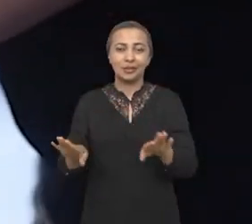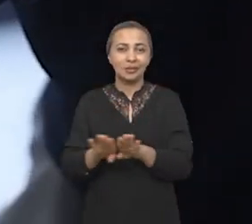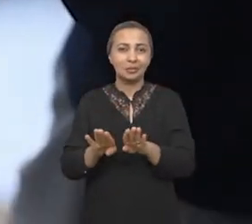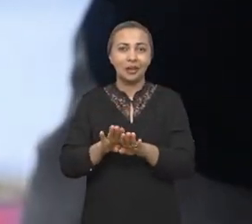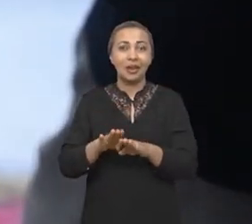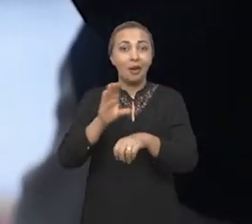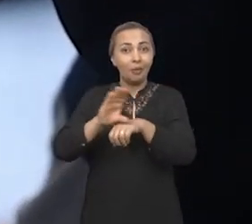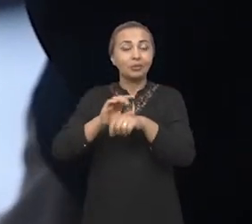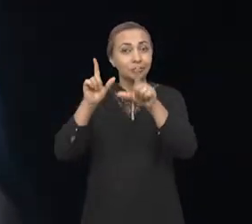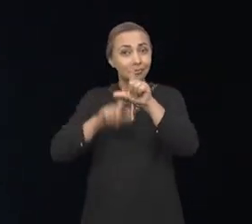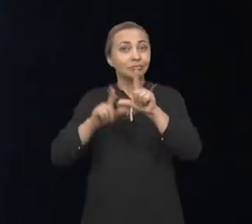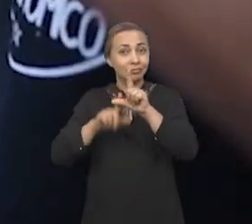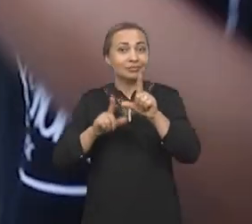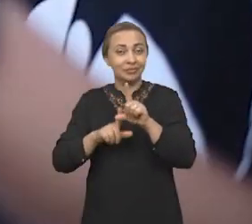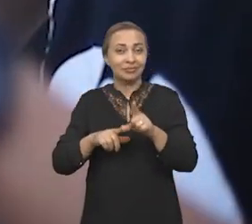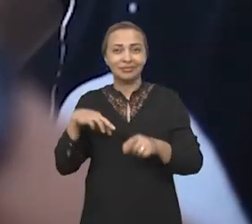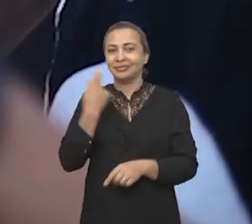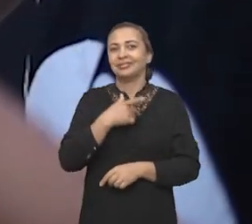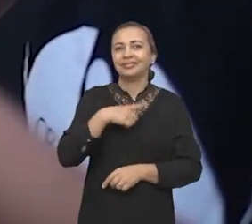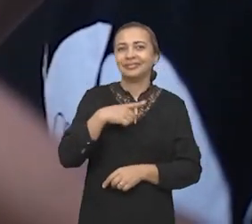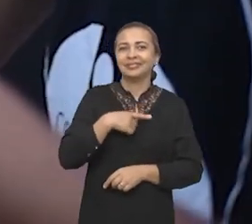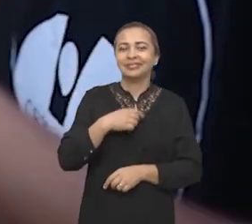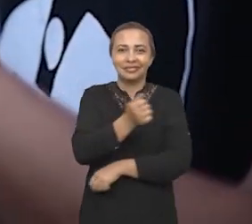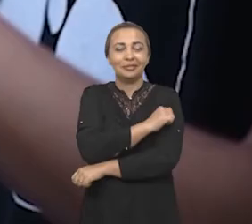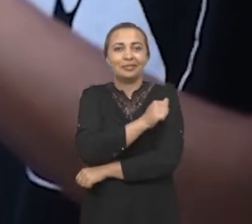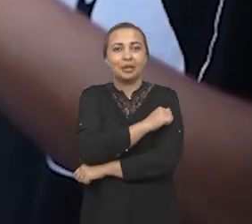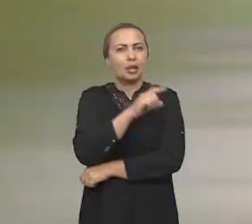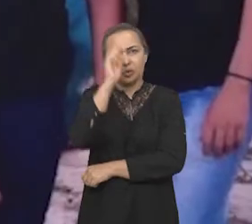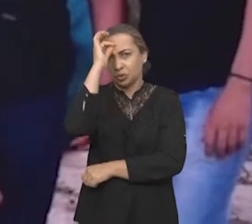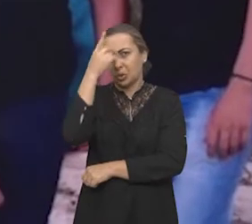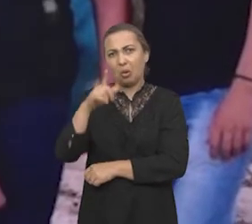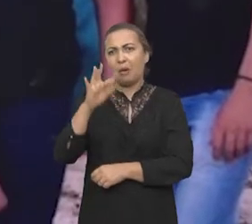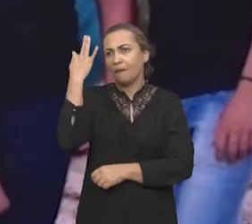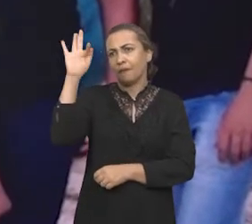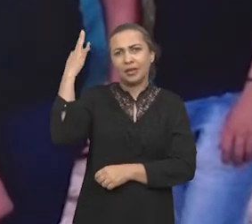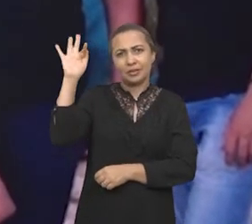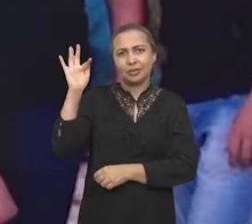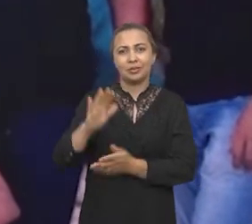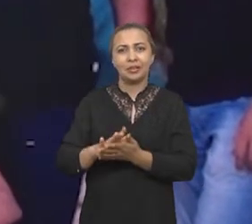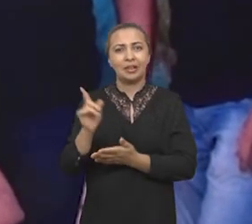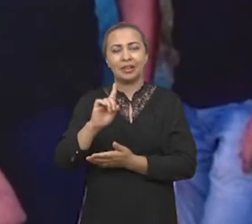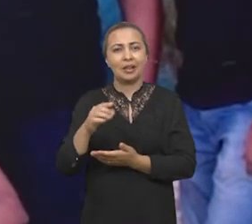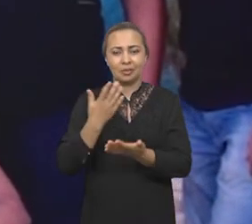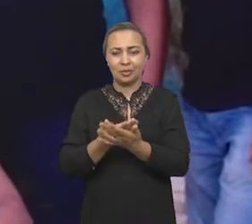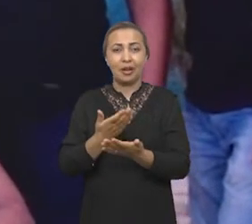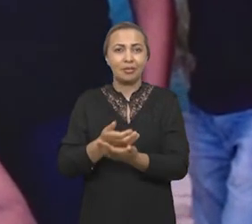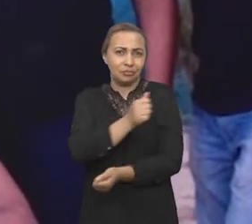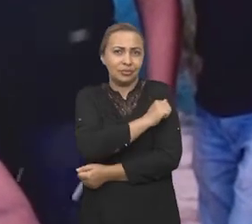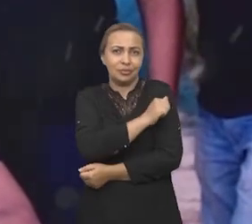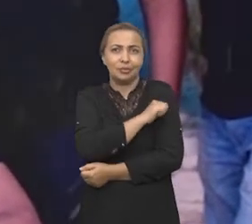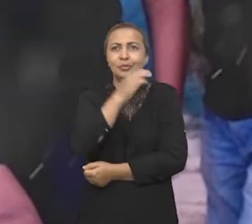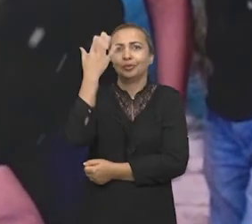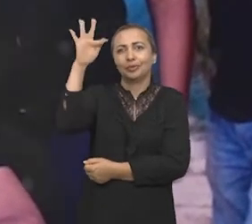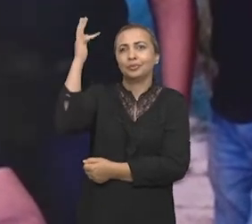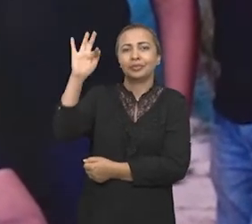cursos de letras. Então, temos alunos que não são somente físicos. Não é só estudante de física